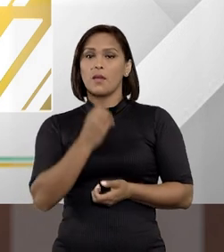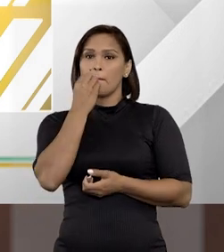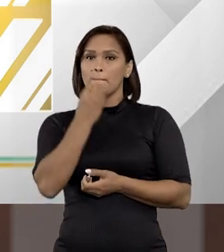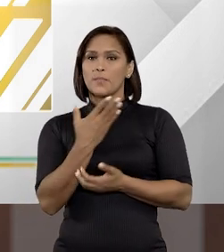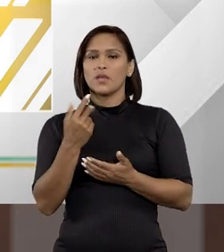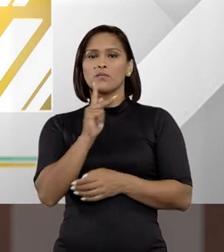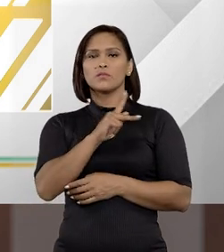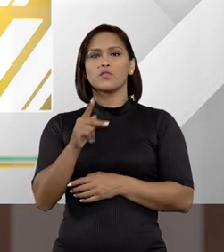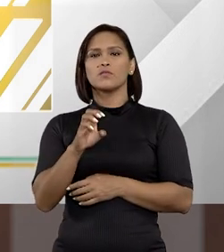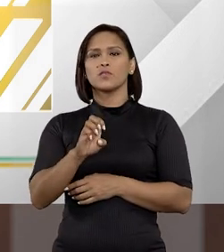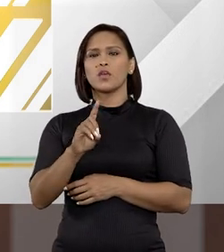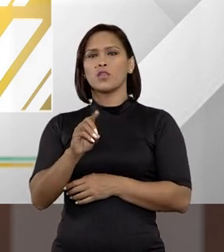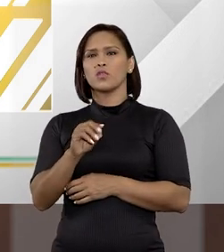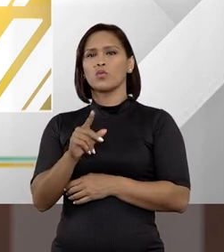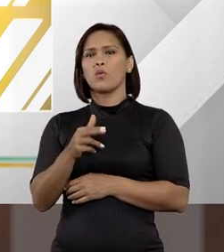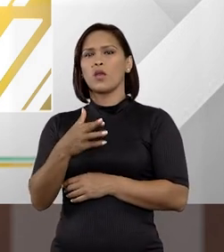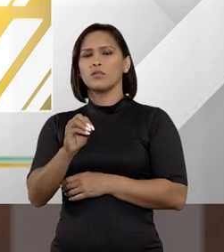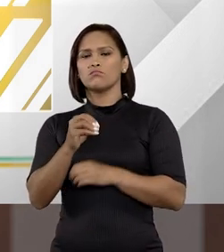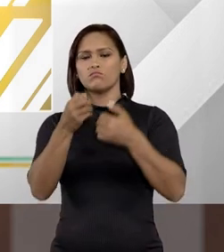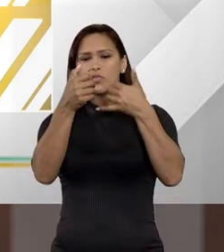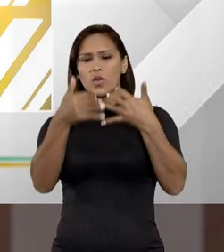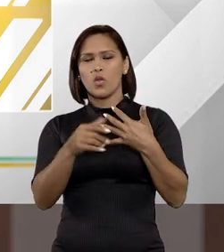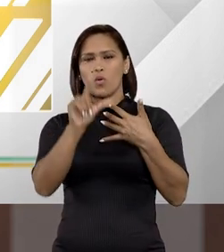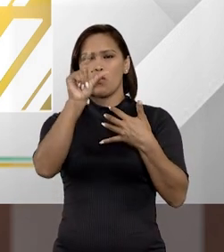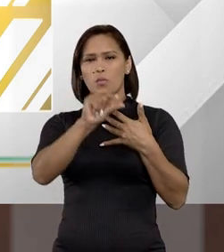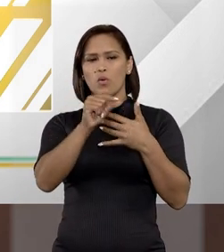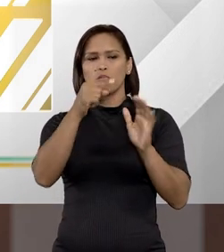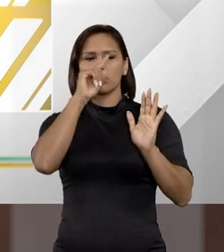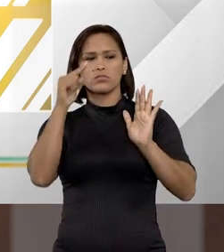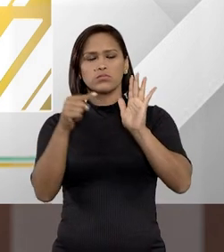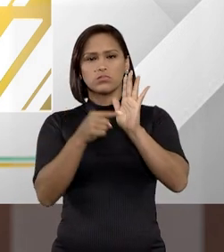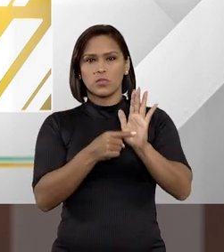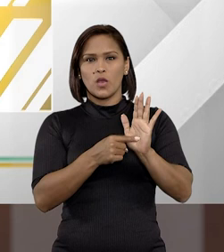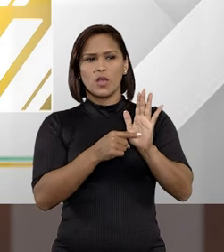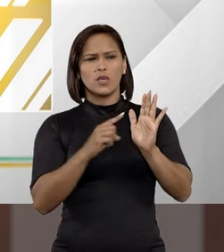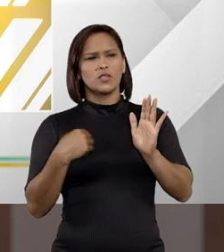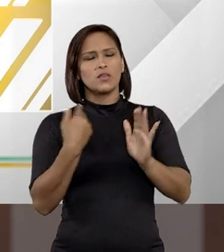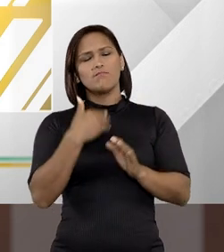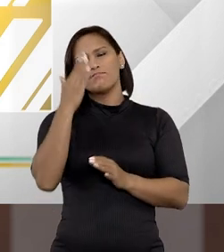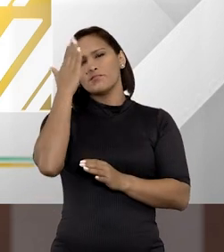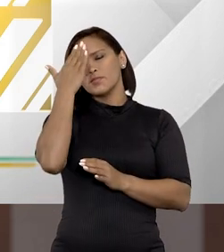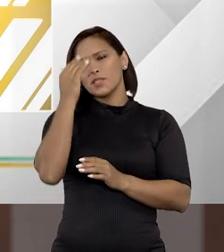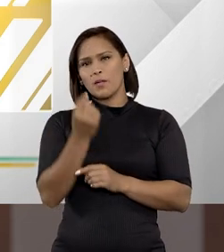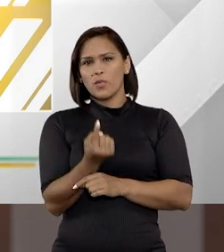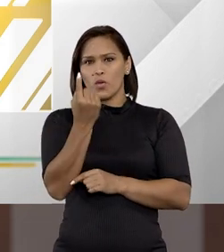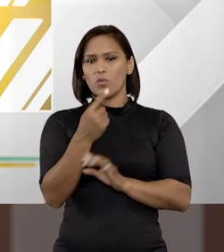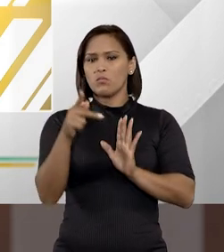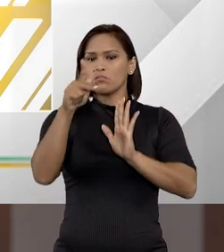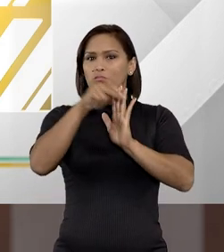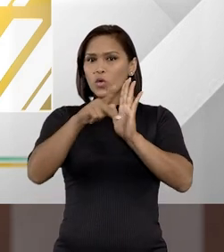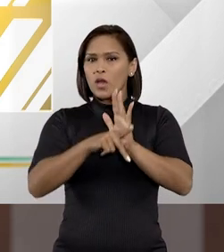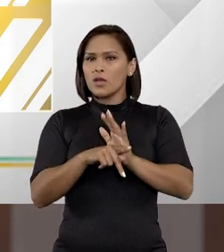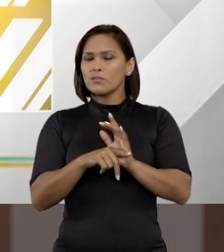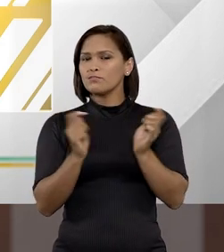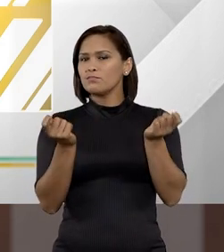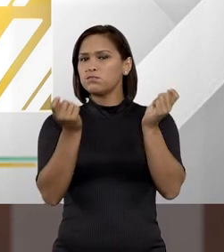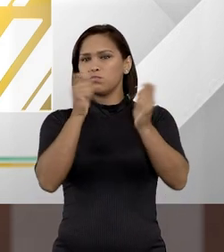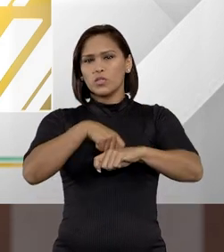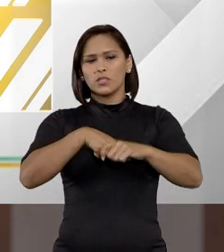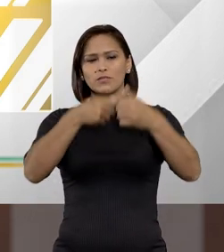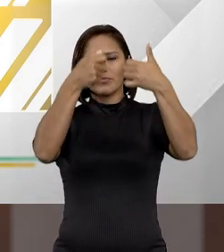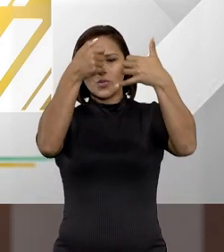Bem, o professor Eduardo já adiantou aí um pouco sobre o sistema acusatório e a gente sabe que em um único programa vai ser